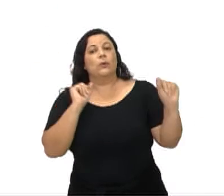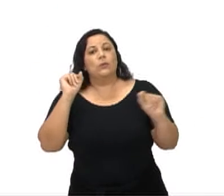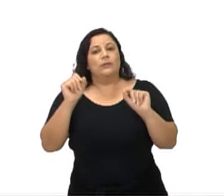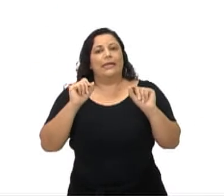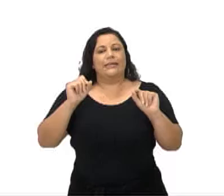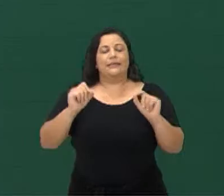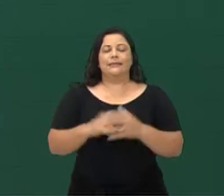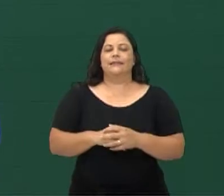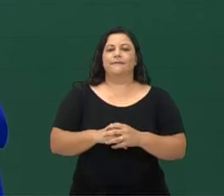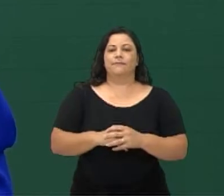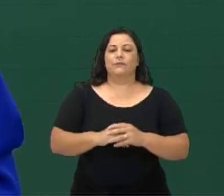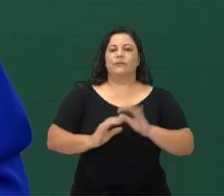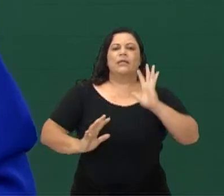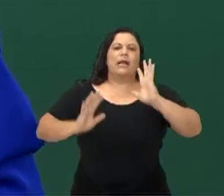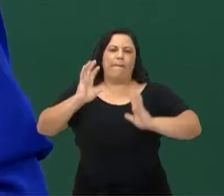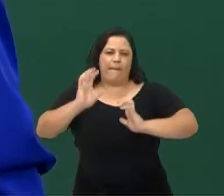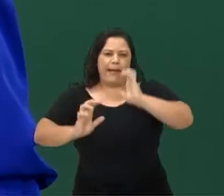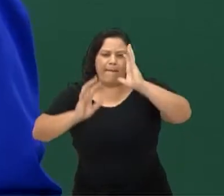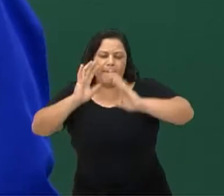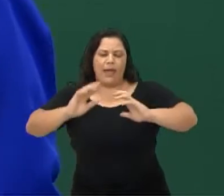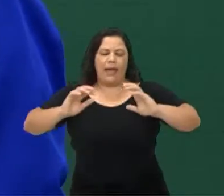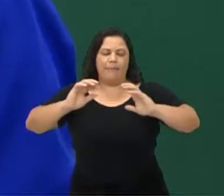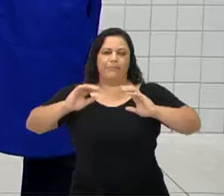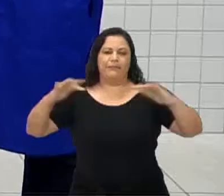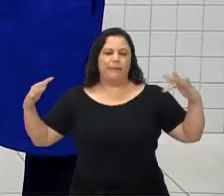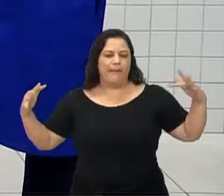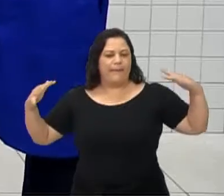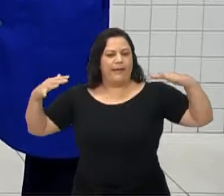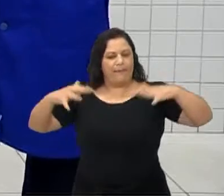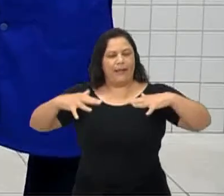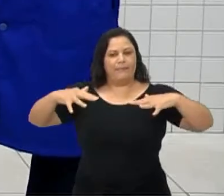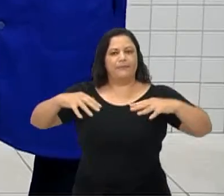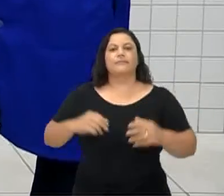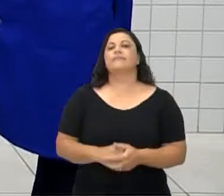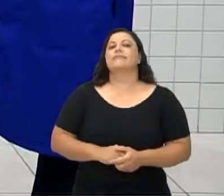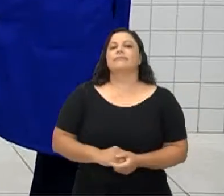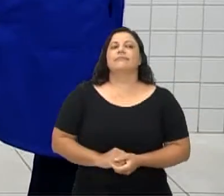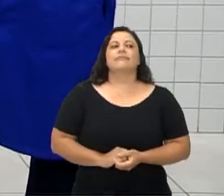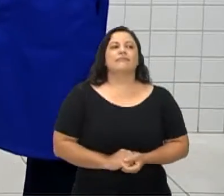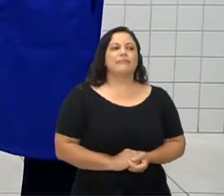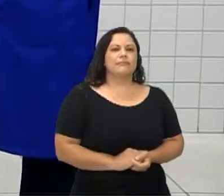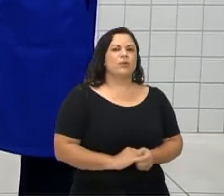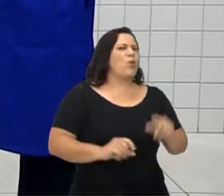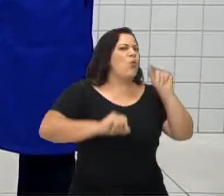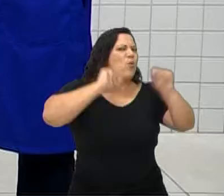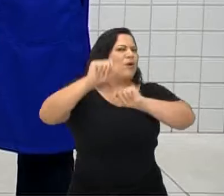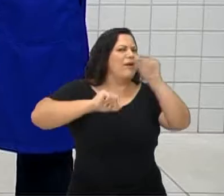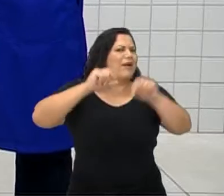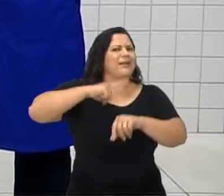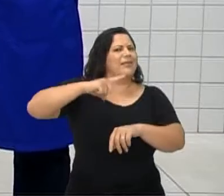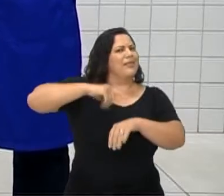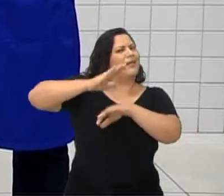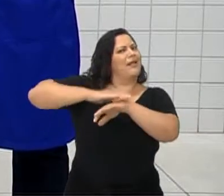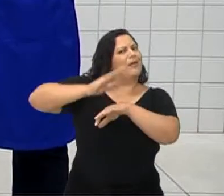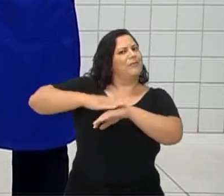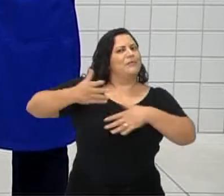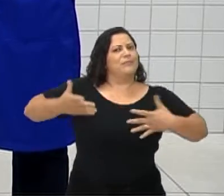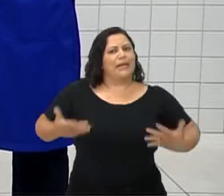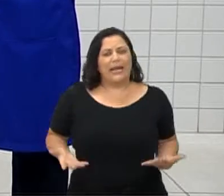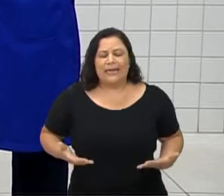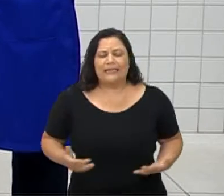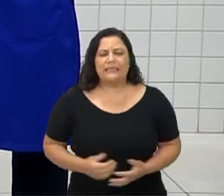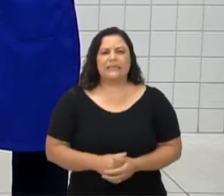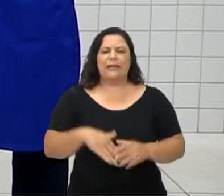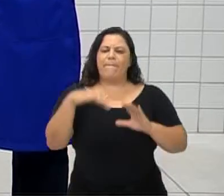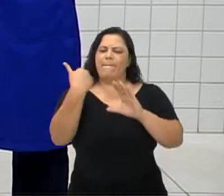disputa de batalha, ok? O que nós temos aí ainda, Vanessa? Temos várias questões, vários